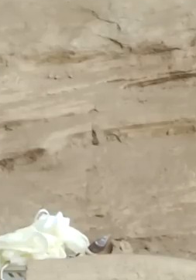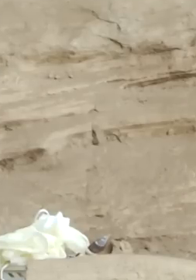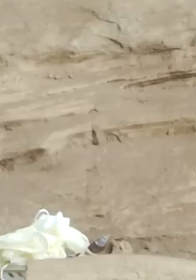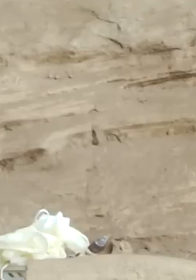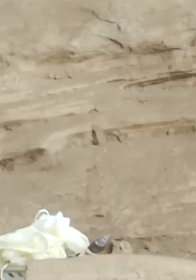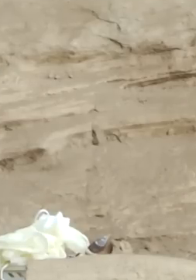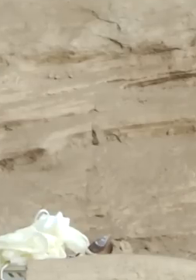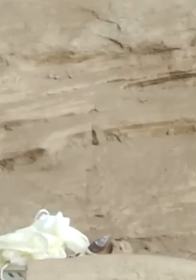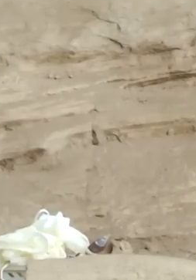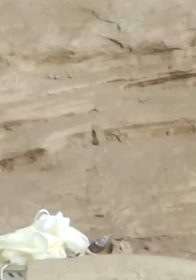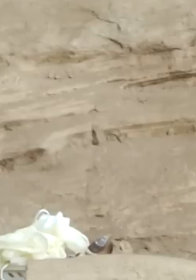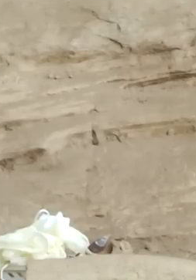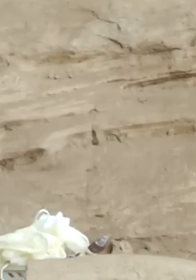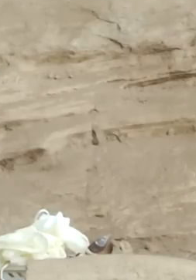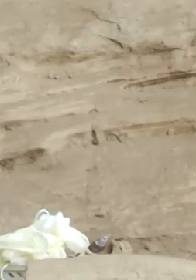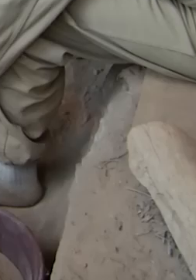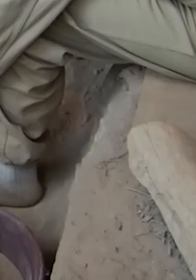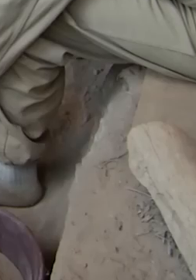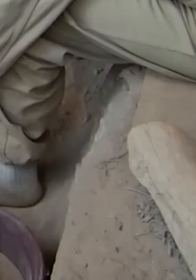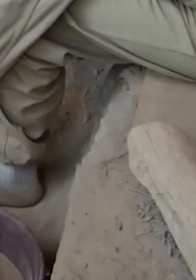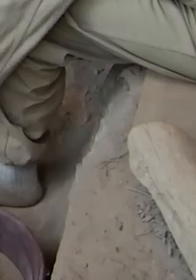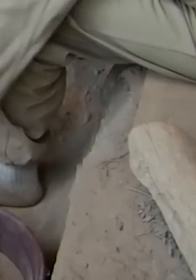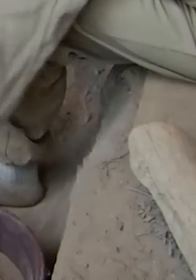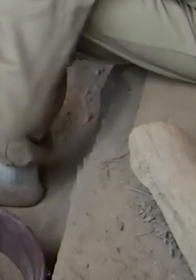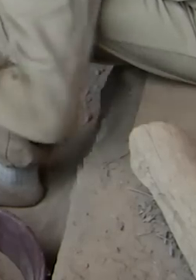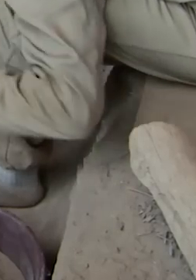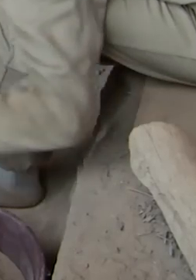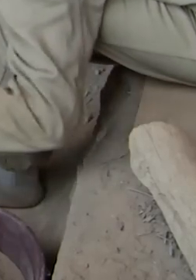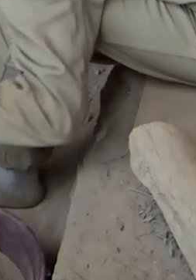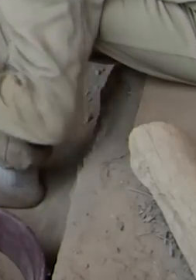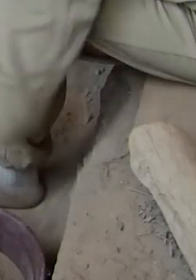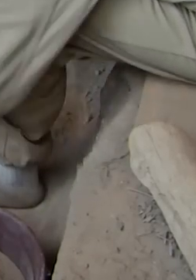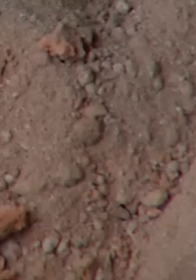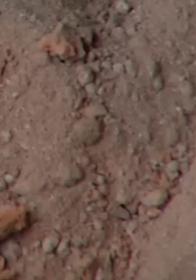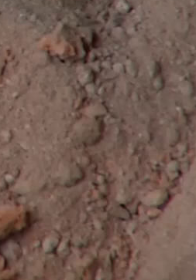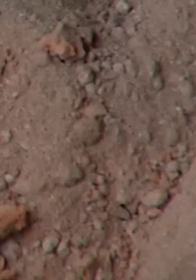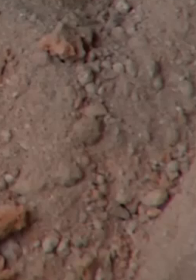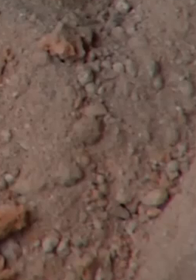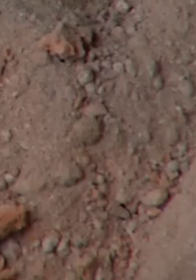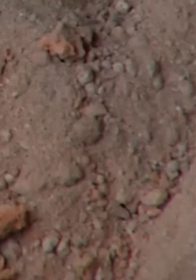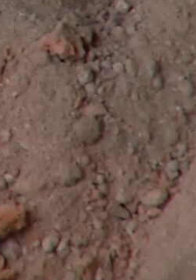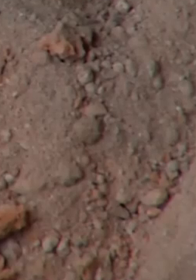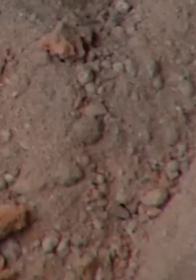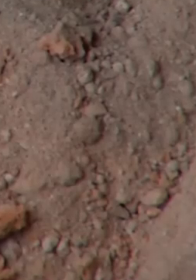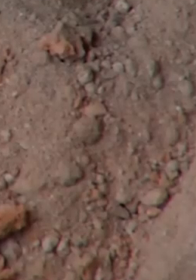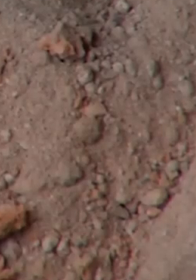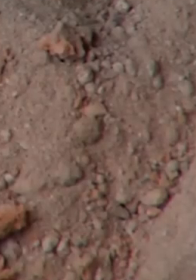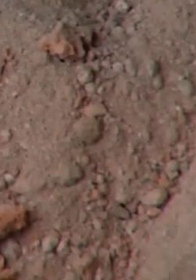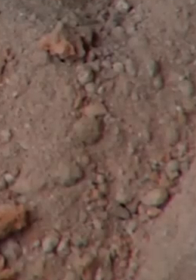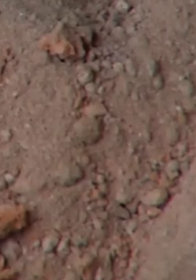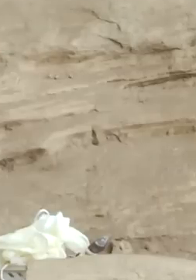na área médica, é exatamente isso. É você fazer várias fatias do organismo de alguém, e aí vem um programa e junta tudo